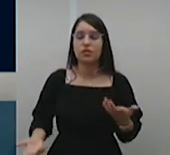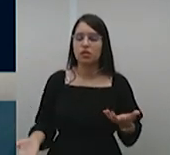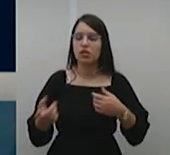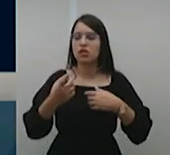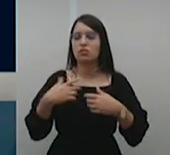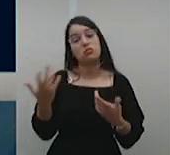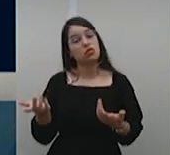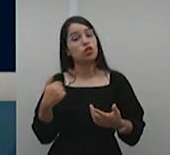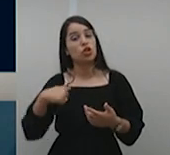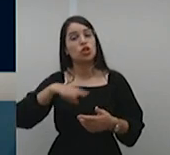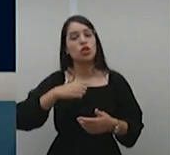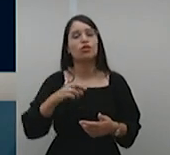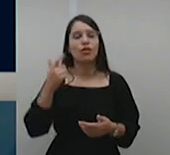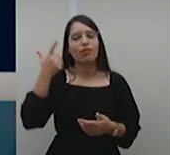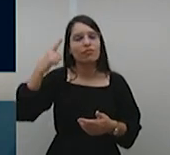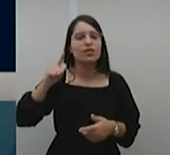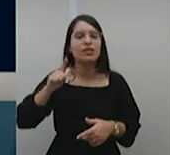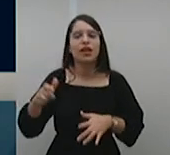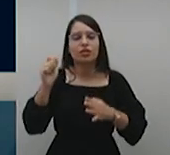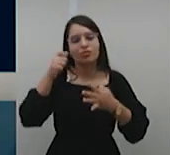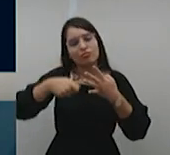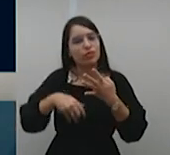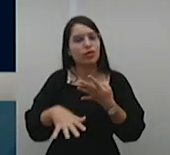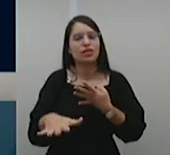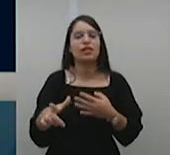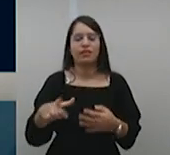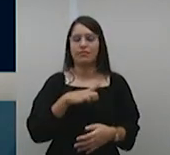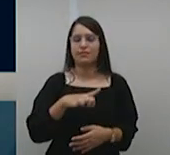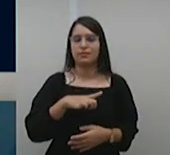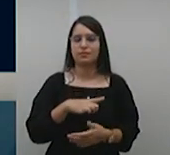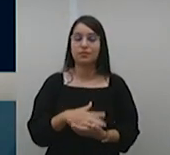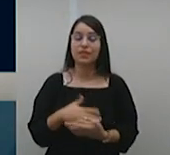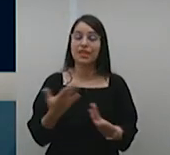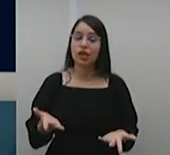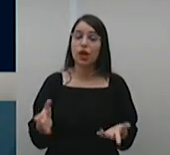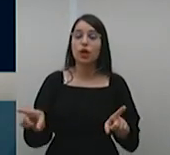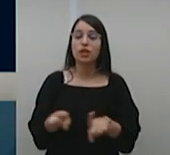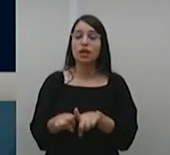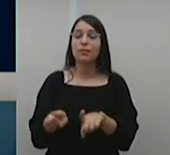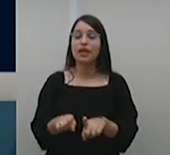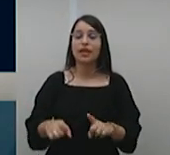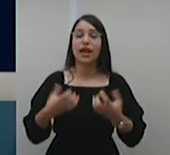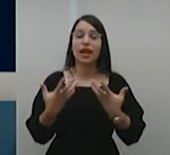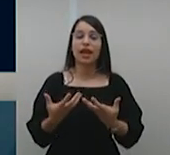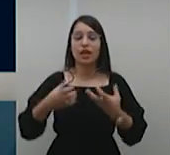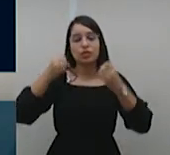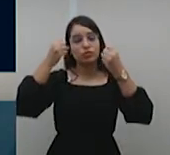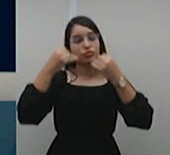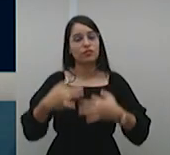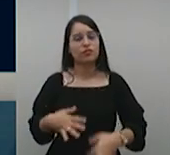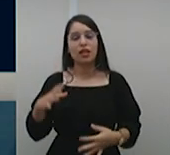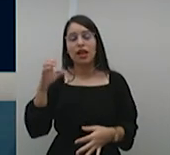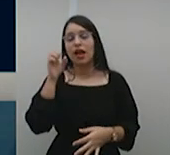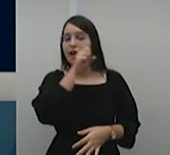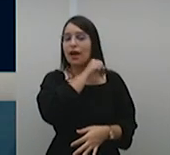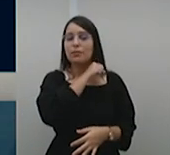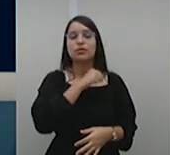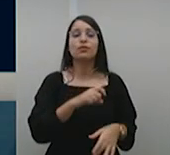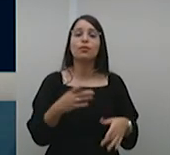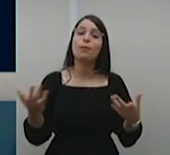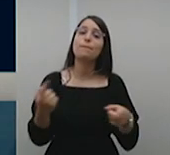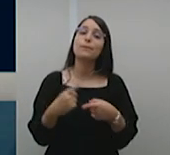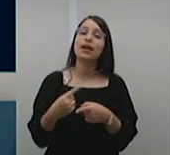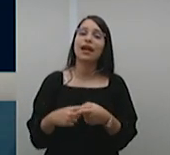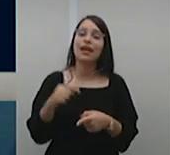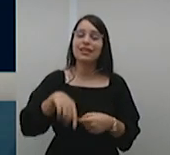jurisdição. Eu gostaria de dizer ainda, rapidamente, que encerrado este ano forense, no